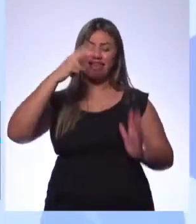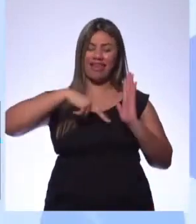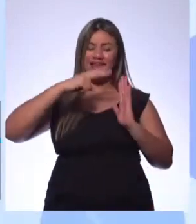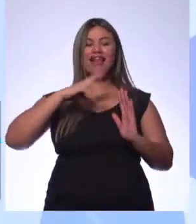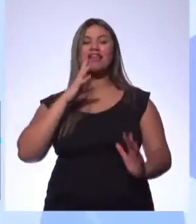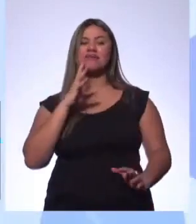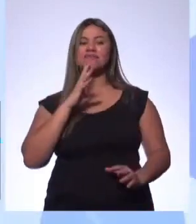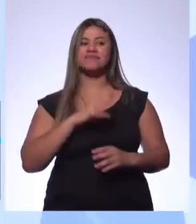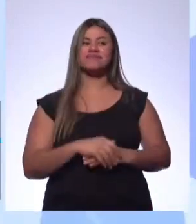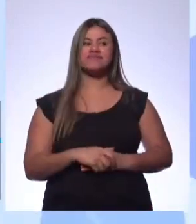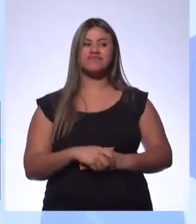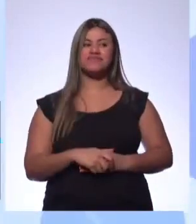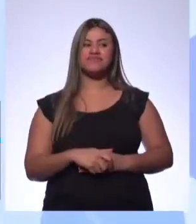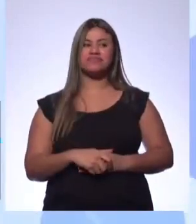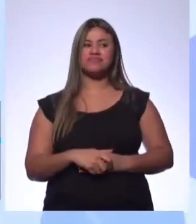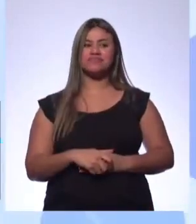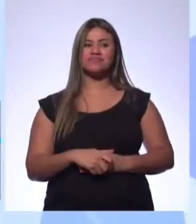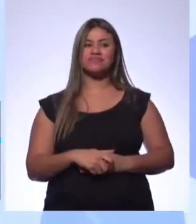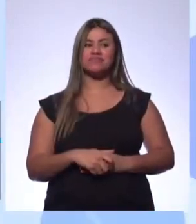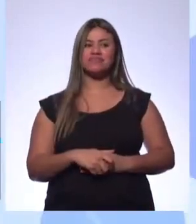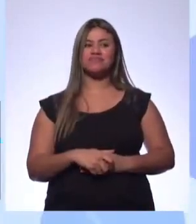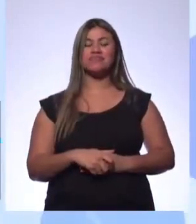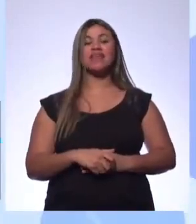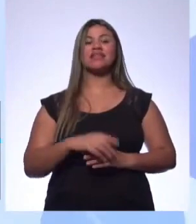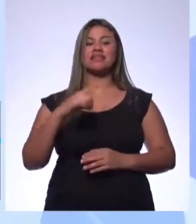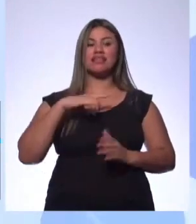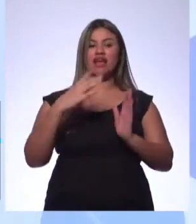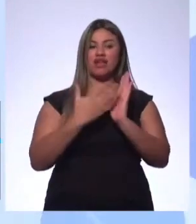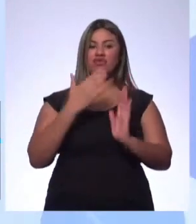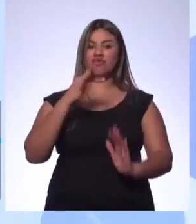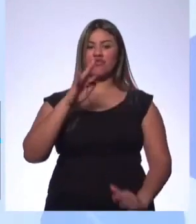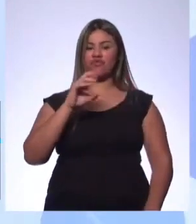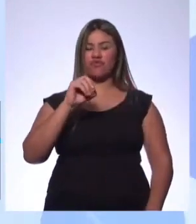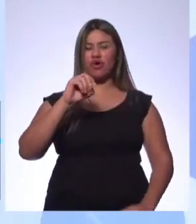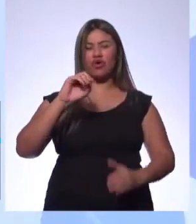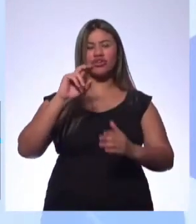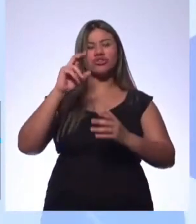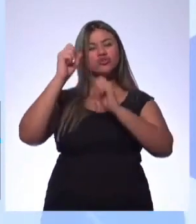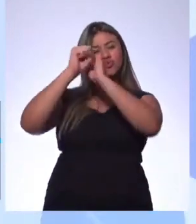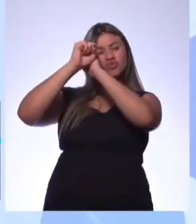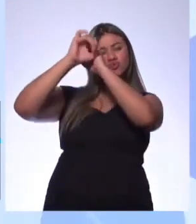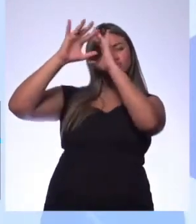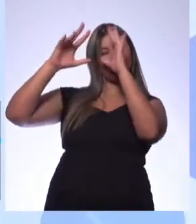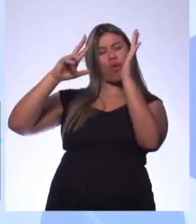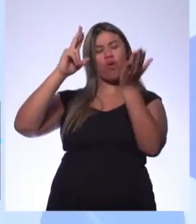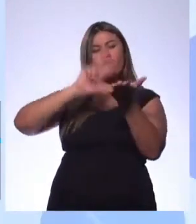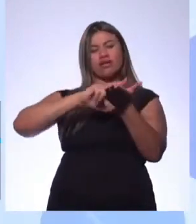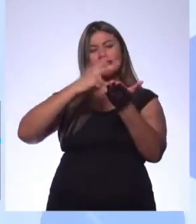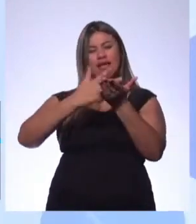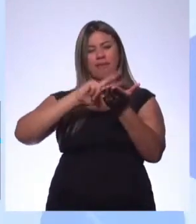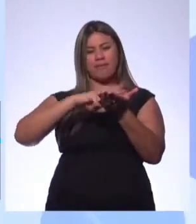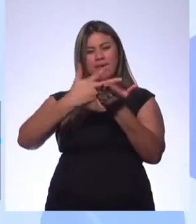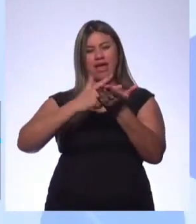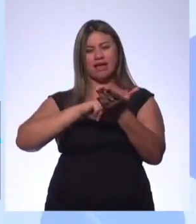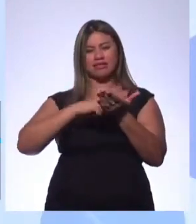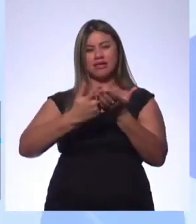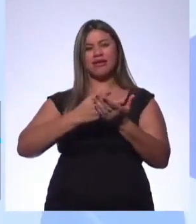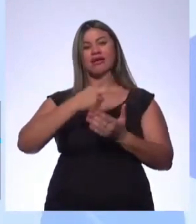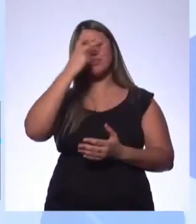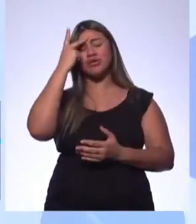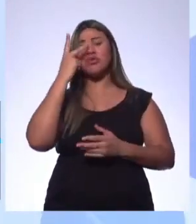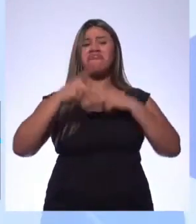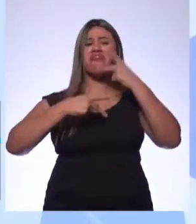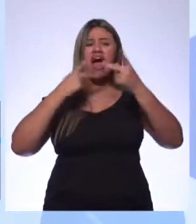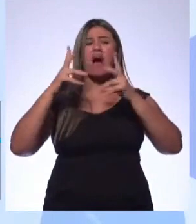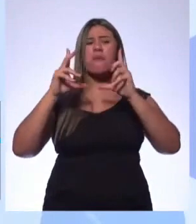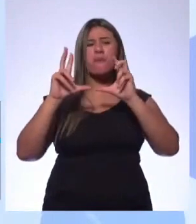coloquei lá é o do Freud, A Interpretação dos Sonhos. As pessoas não leem, falam muito sobre Freud, mas leem pouco Freud.